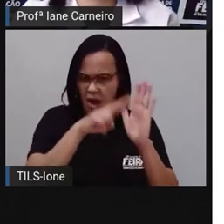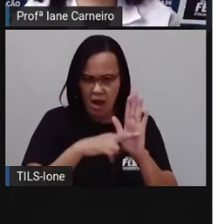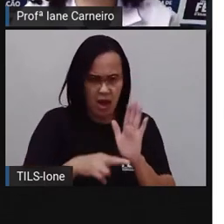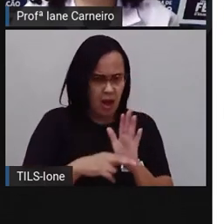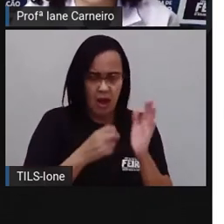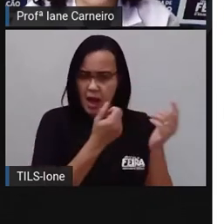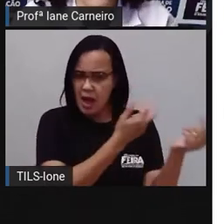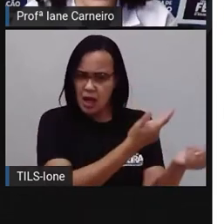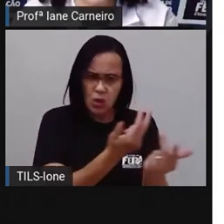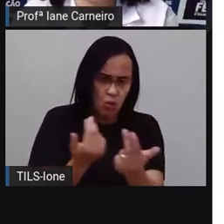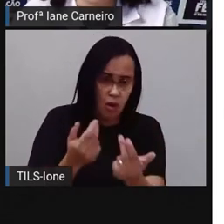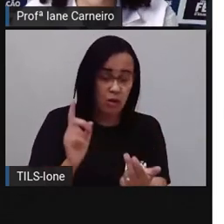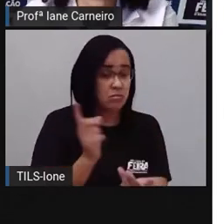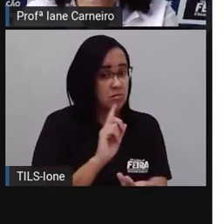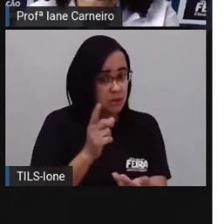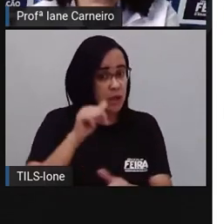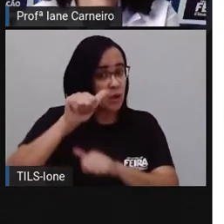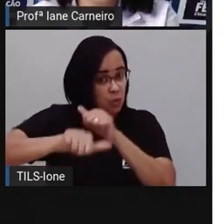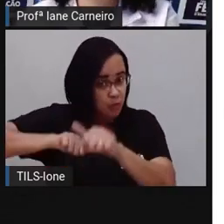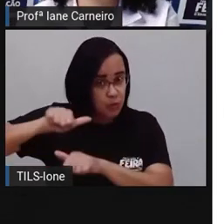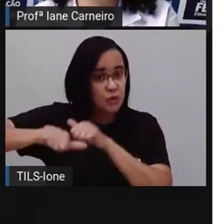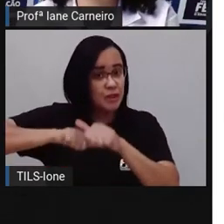de Sônia Guajajara, tá bom?